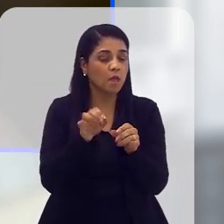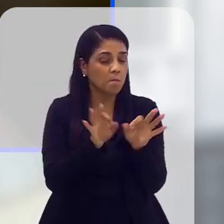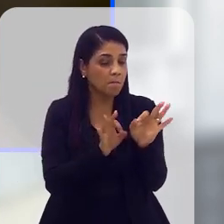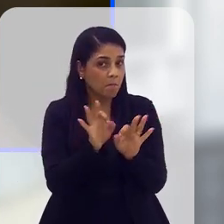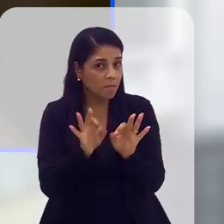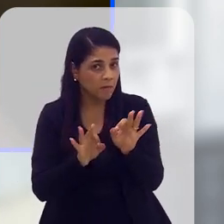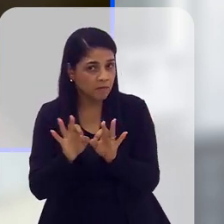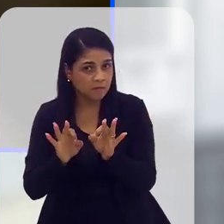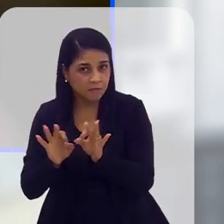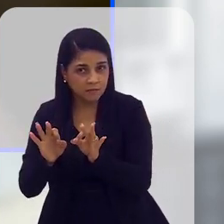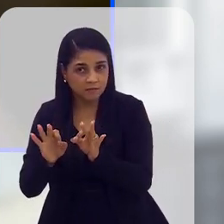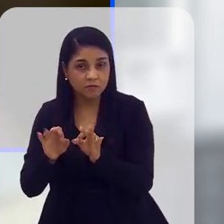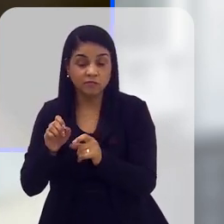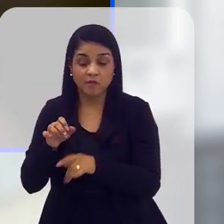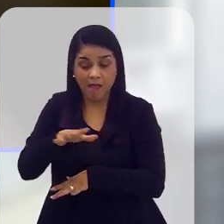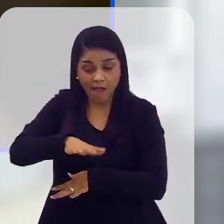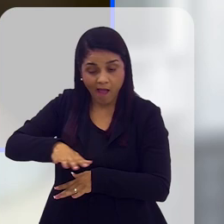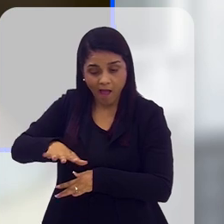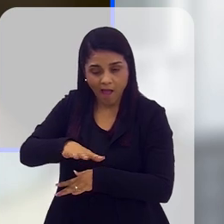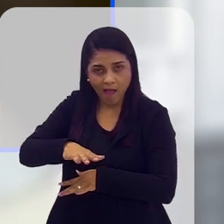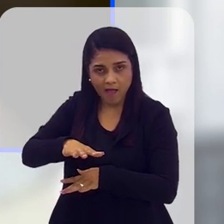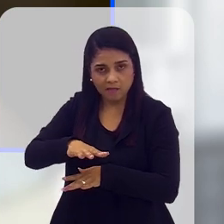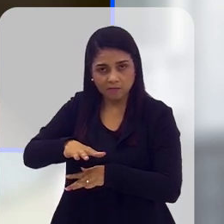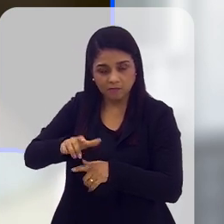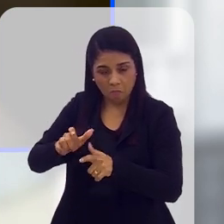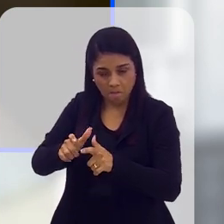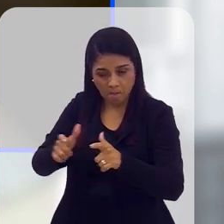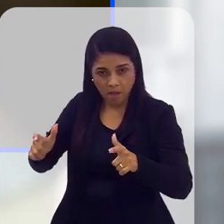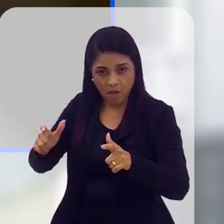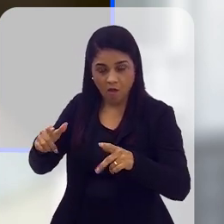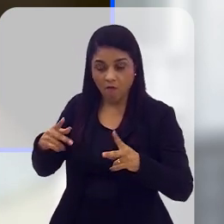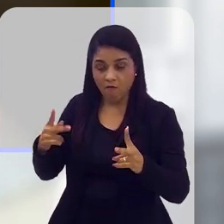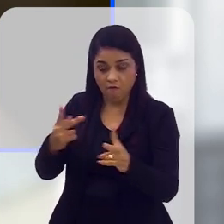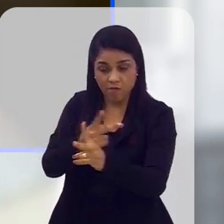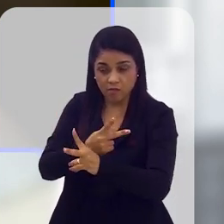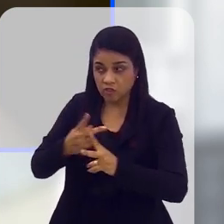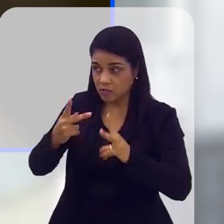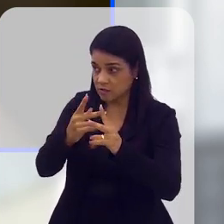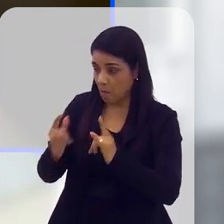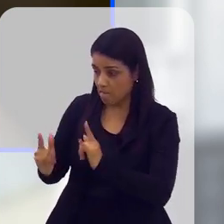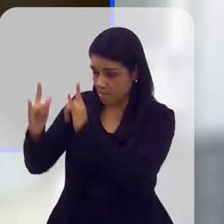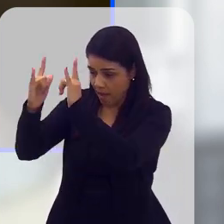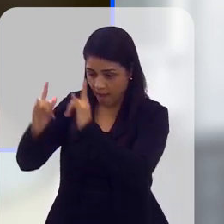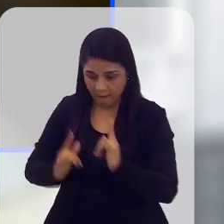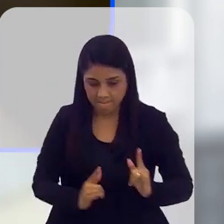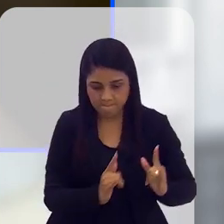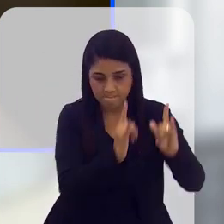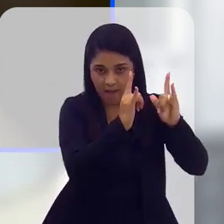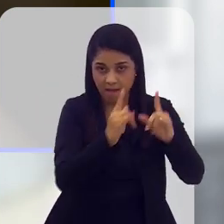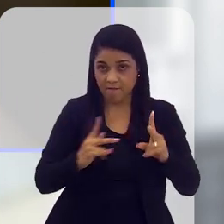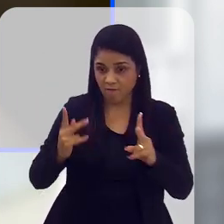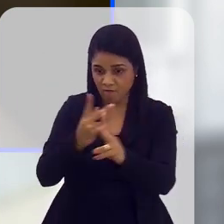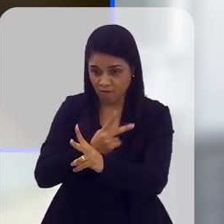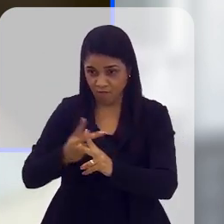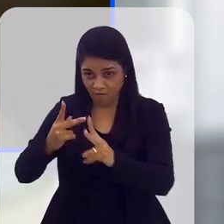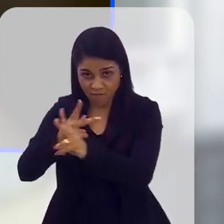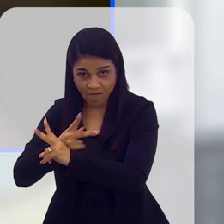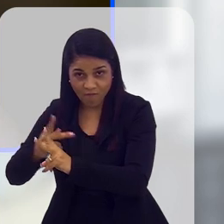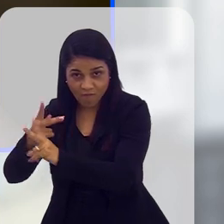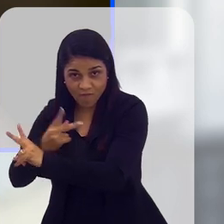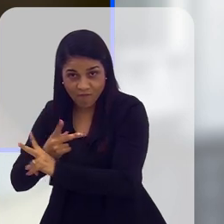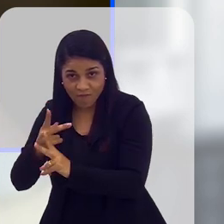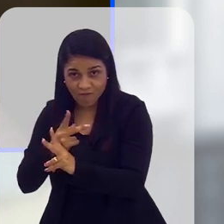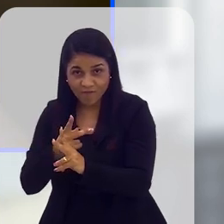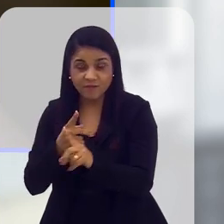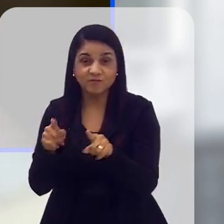planejamentos que tenham áreas maiores para circulação de vento, áreas maiores para que